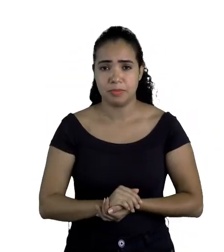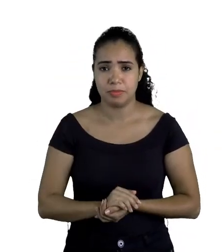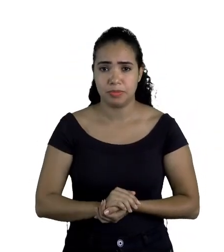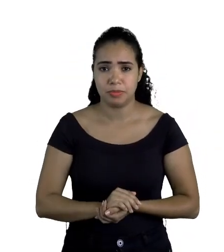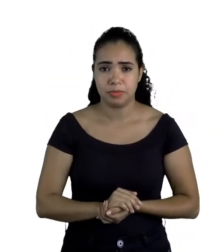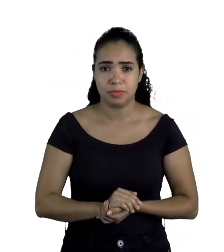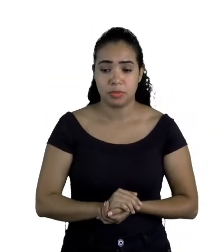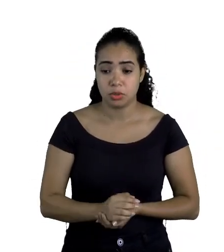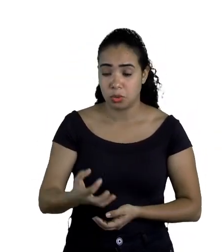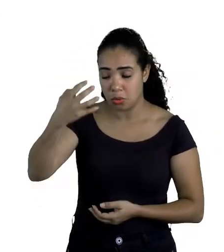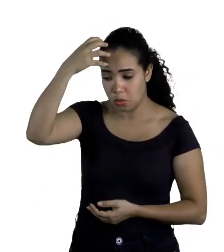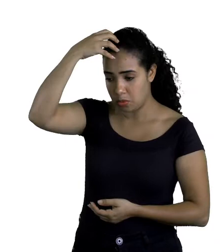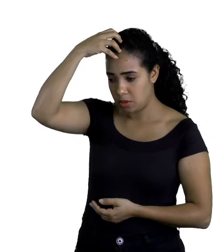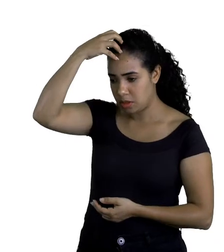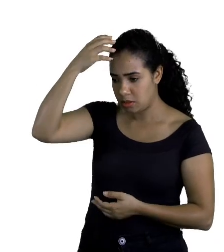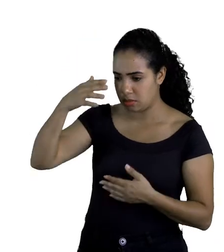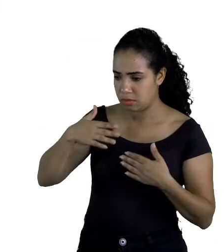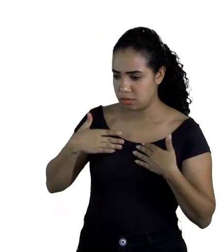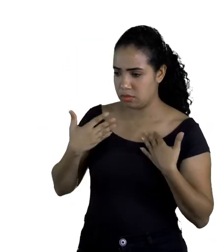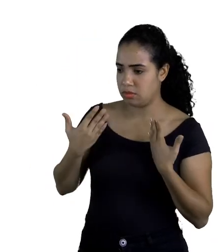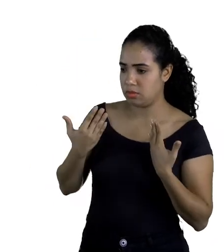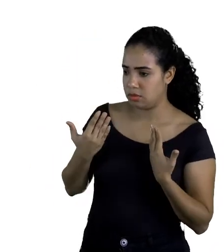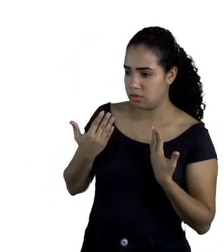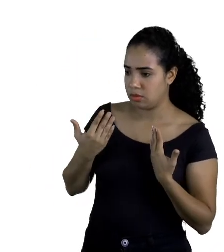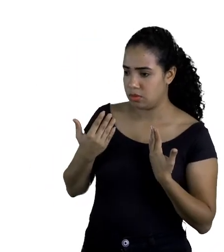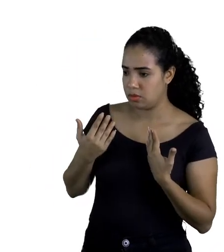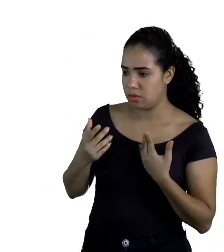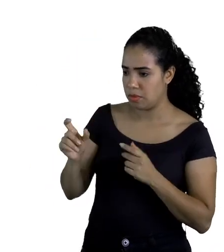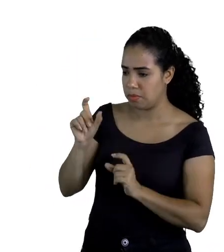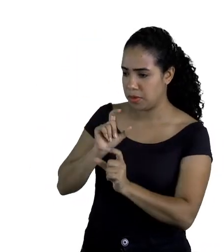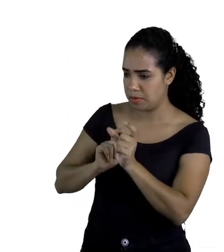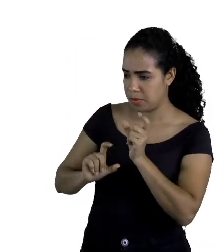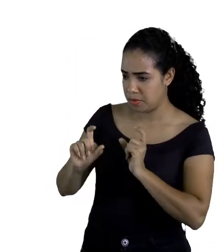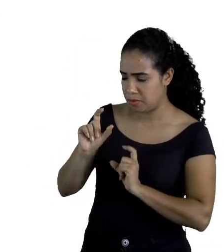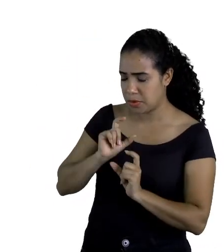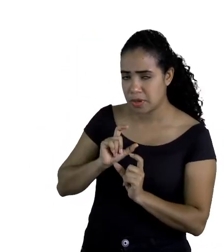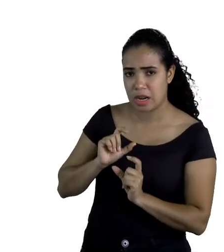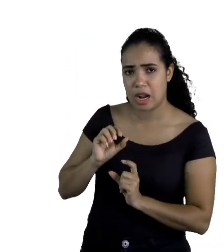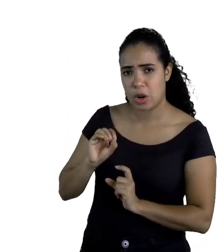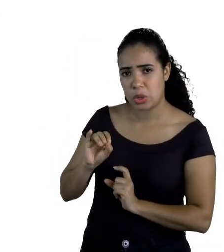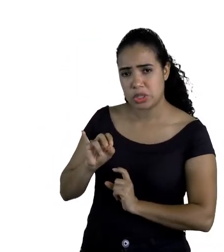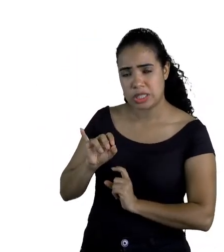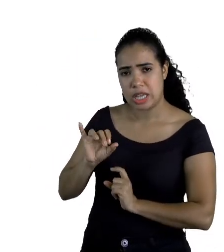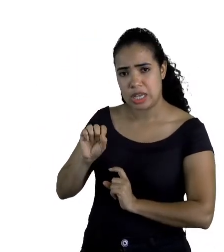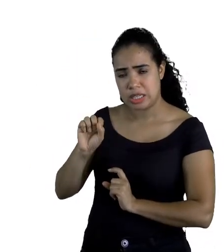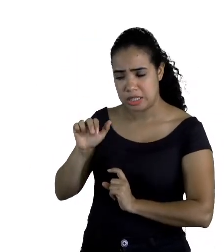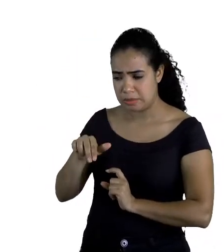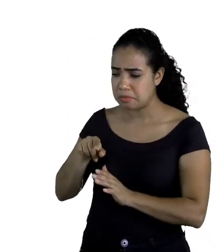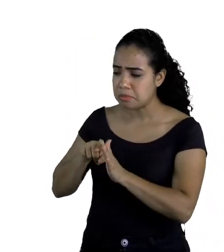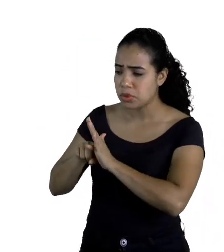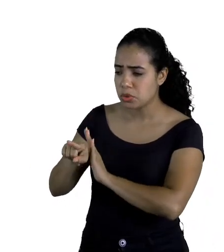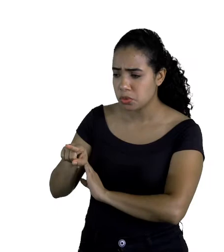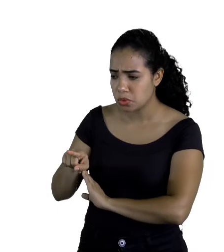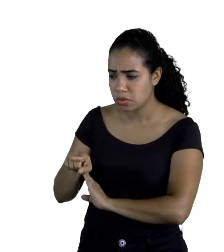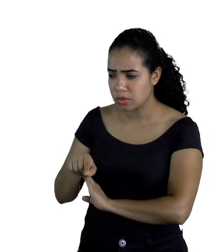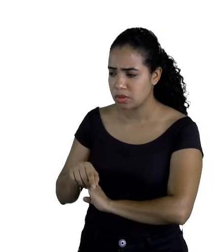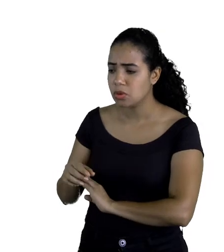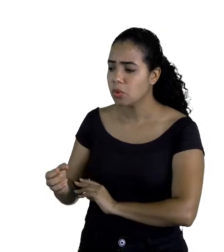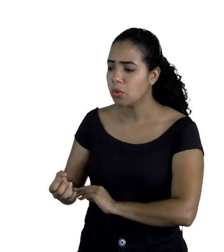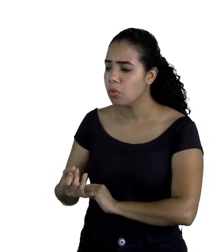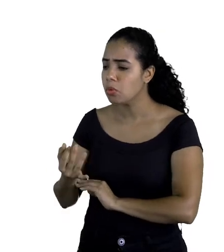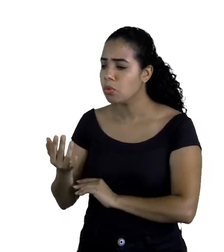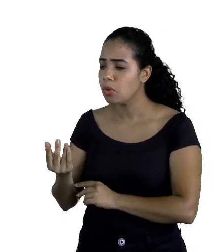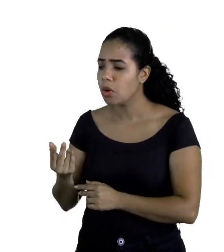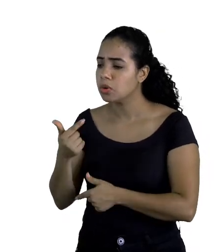O rei, muito espantado com toda aquela arrogância de Ossain para com ele, perguntou, Quanto